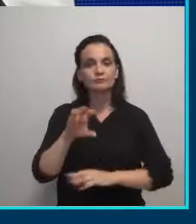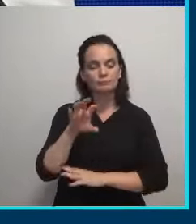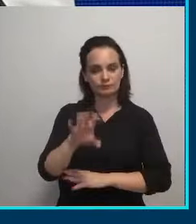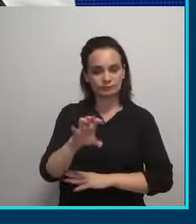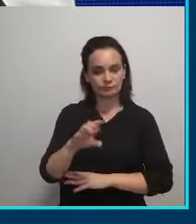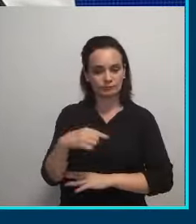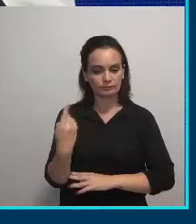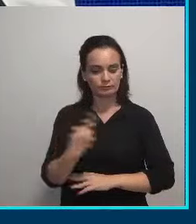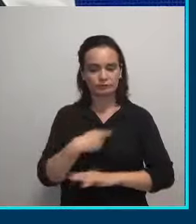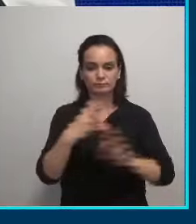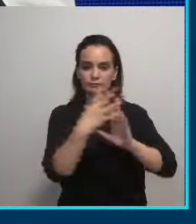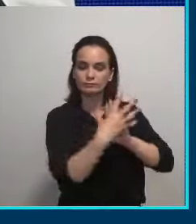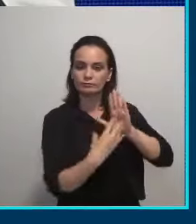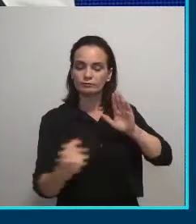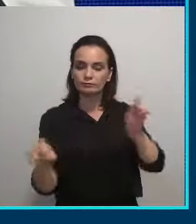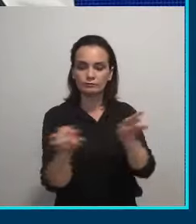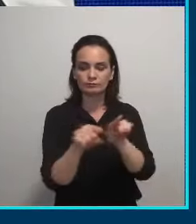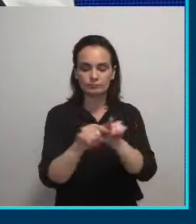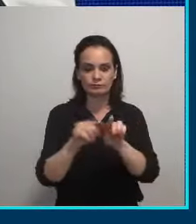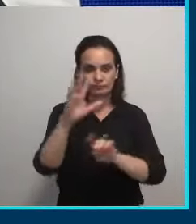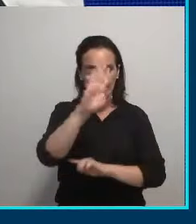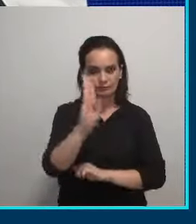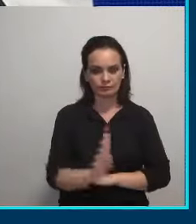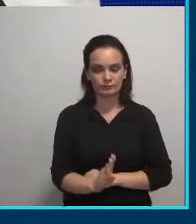vamos ser modelo também para o Brasil.